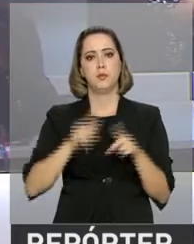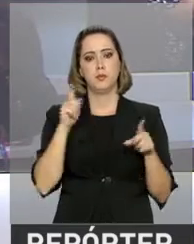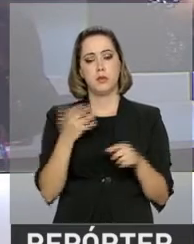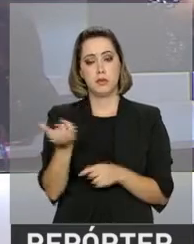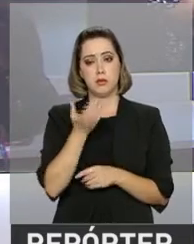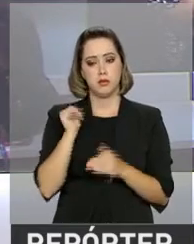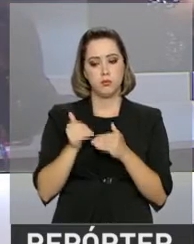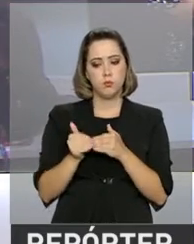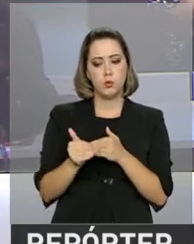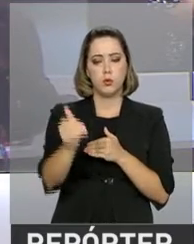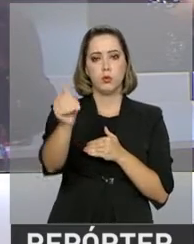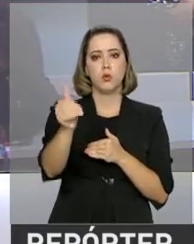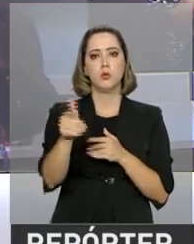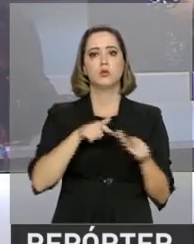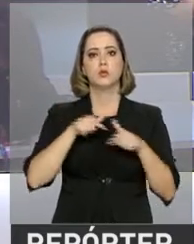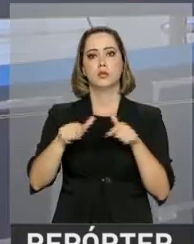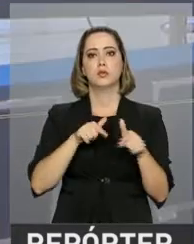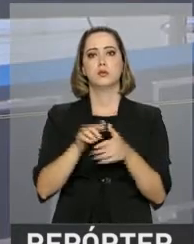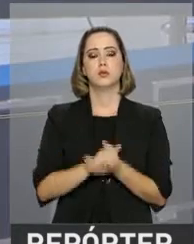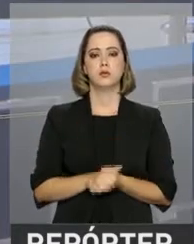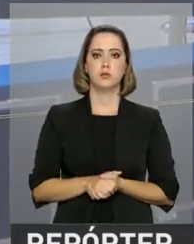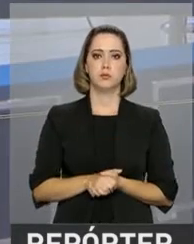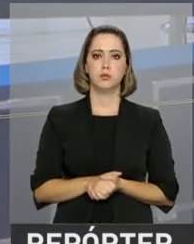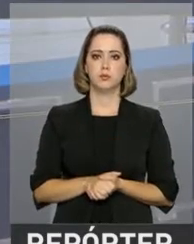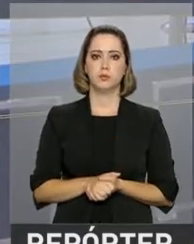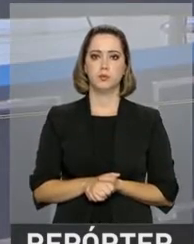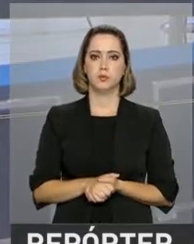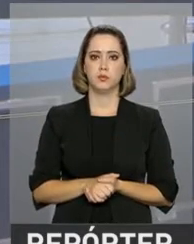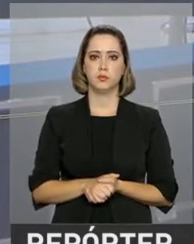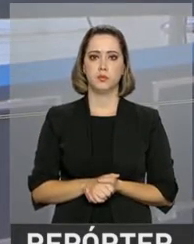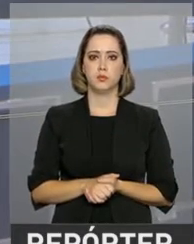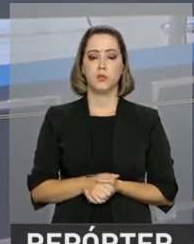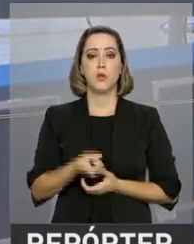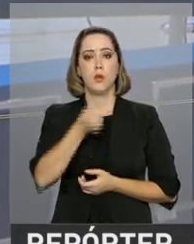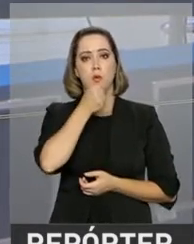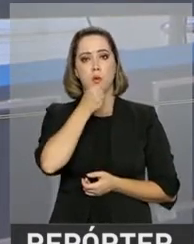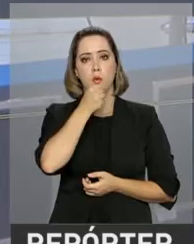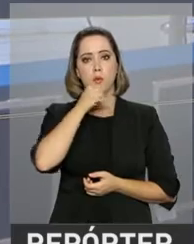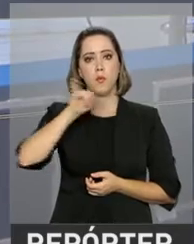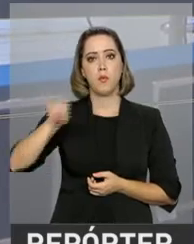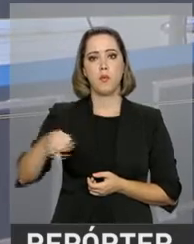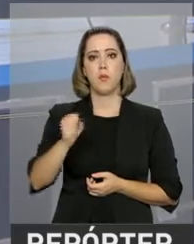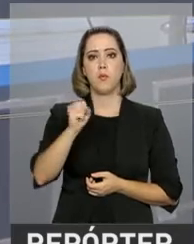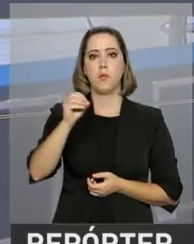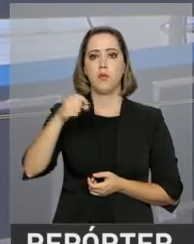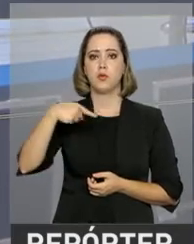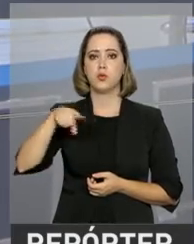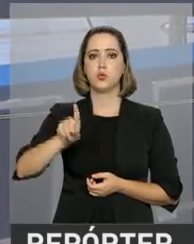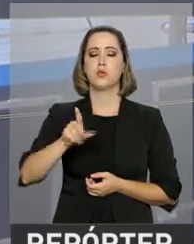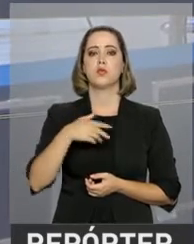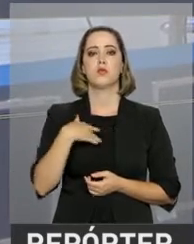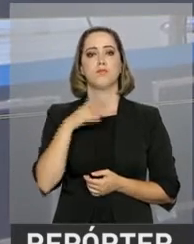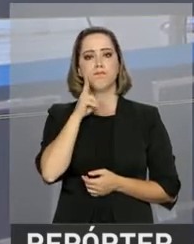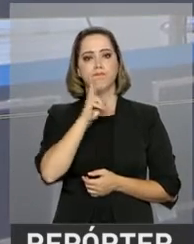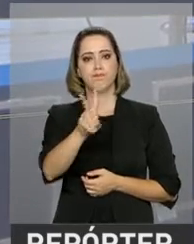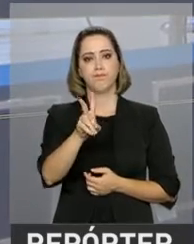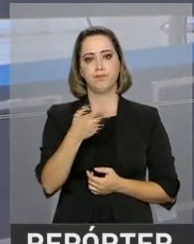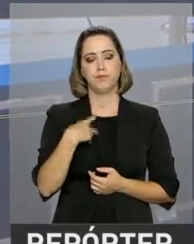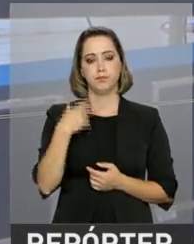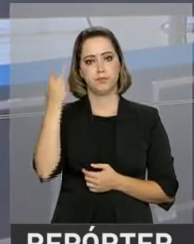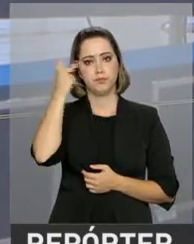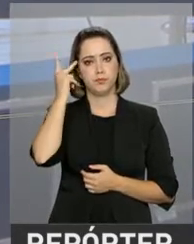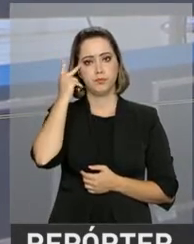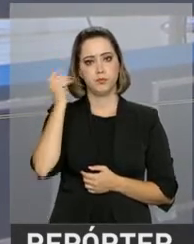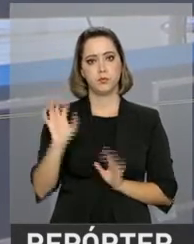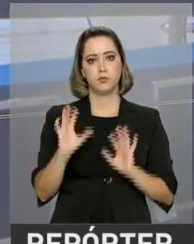mas decidir continuar na ativa. E o repórter José Luiz Filho acompanhou em São Paulo um evento sobre a reforma da